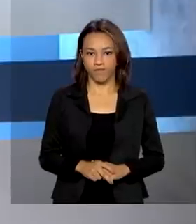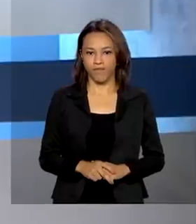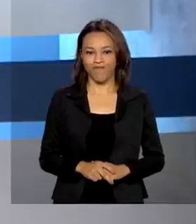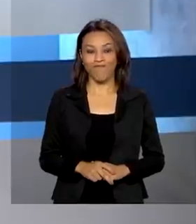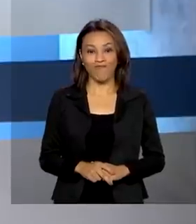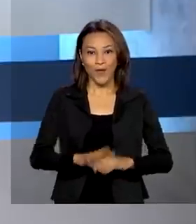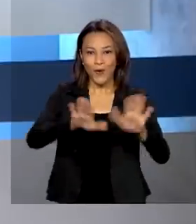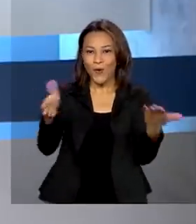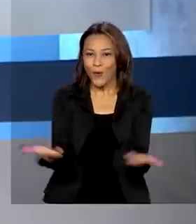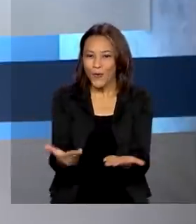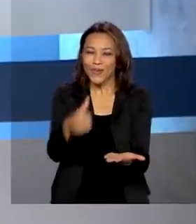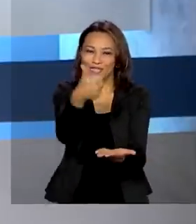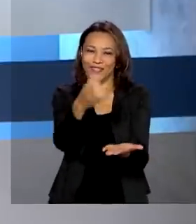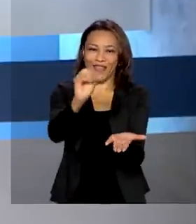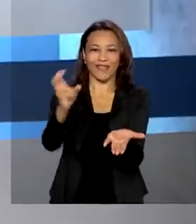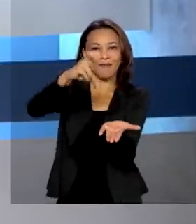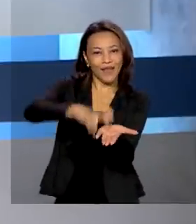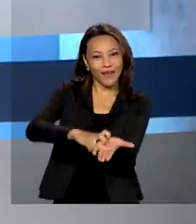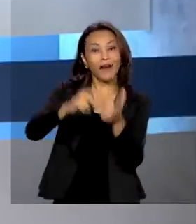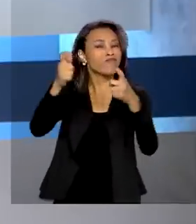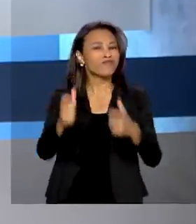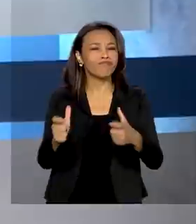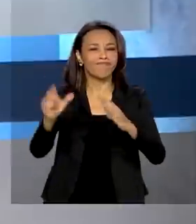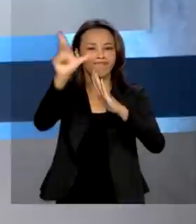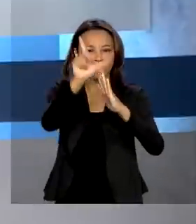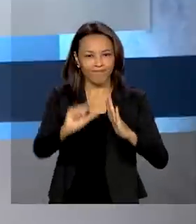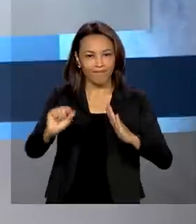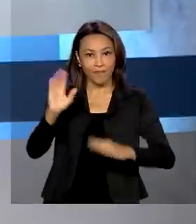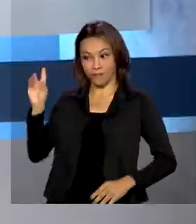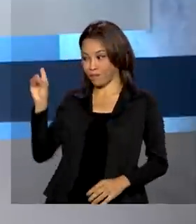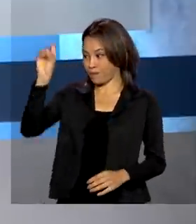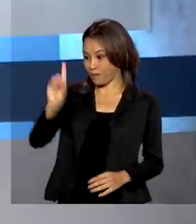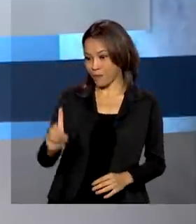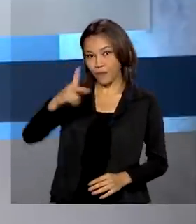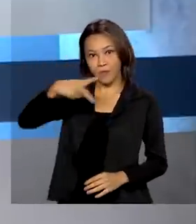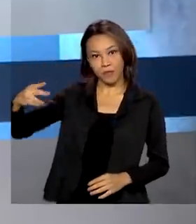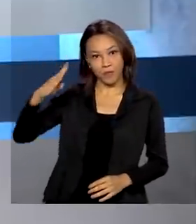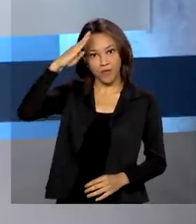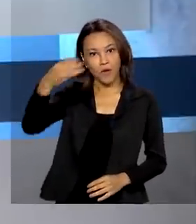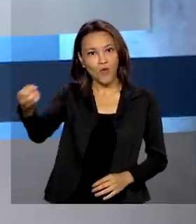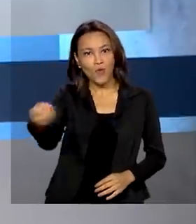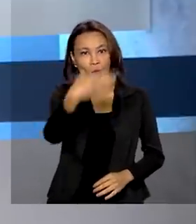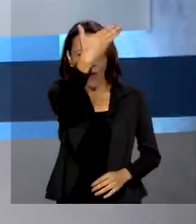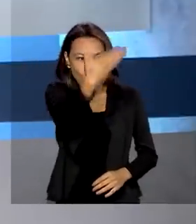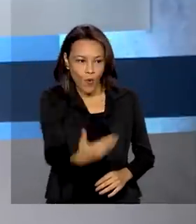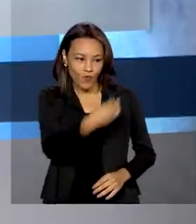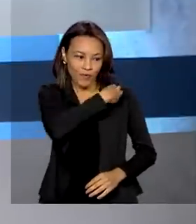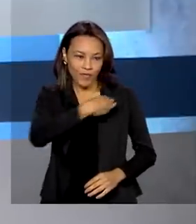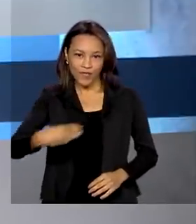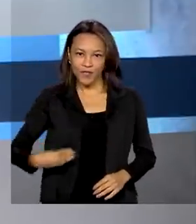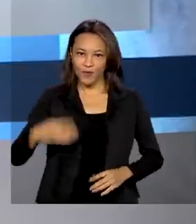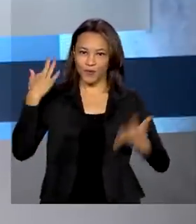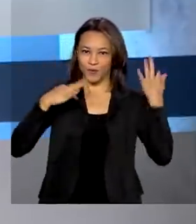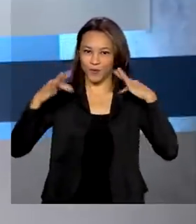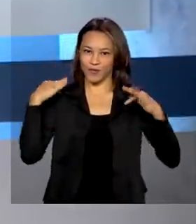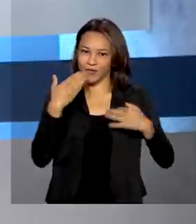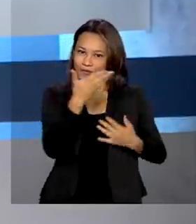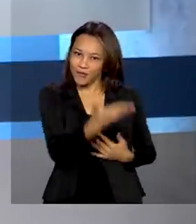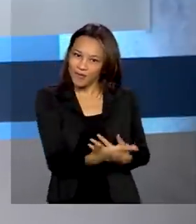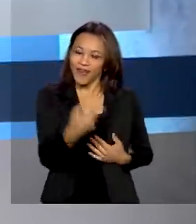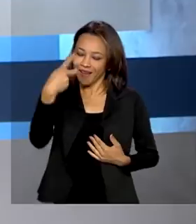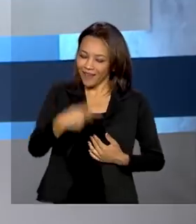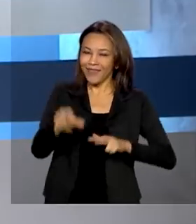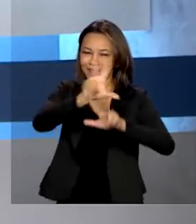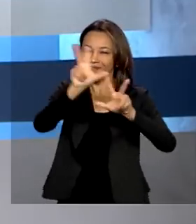E hoje, às 10 horas da manhã, no Palácio do Planalto, o presidente Jair Bolsonaro dá posse ao novo ministro do Turismo, Gilson Machado. A TV